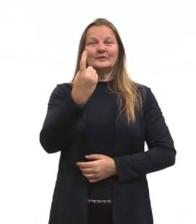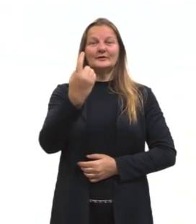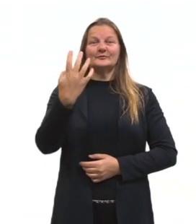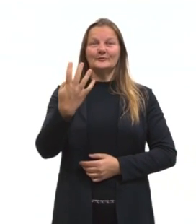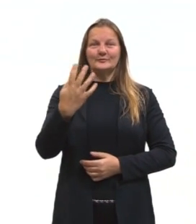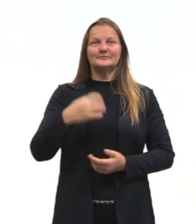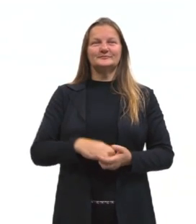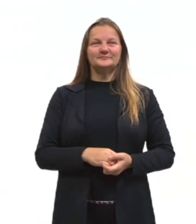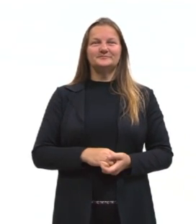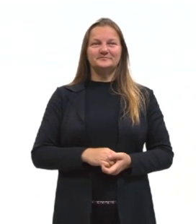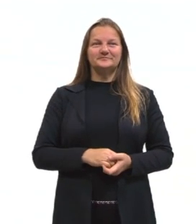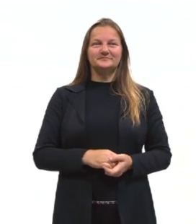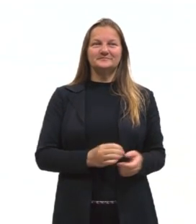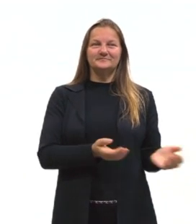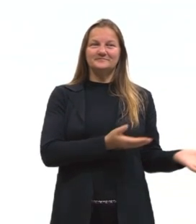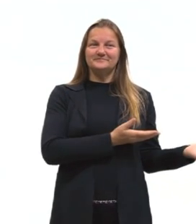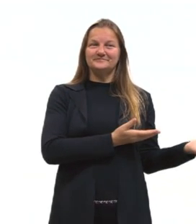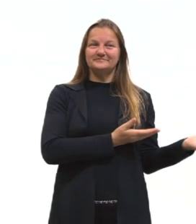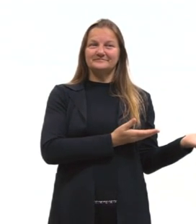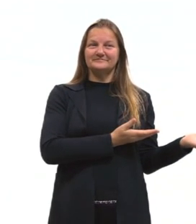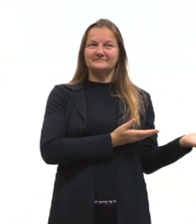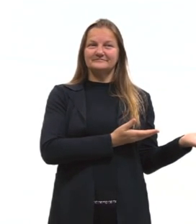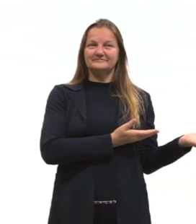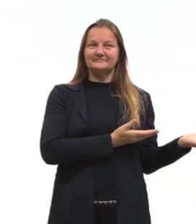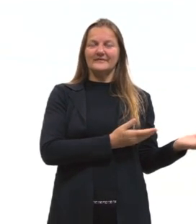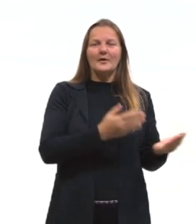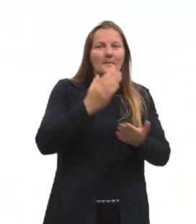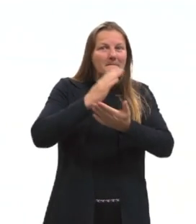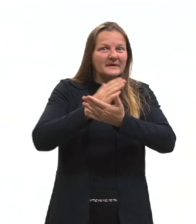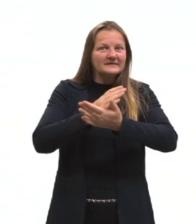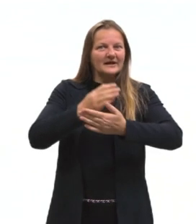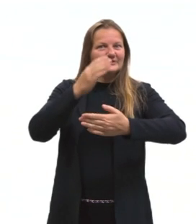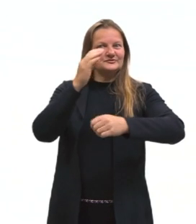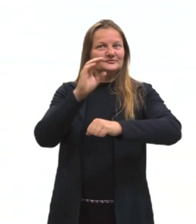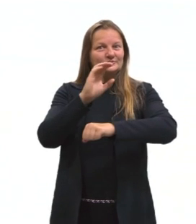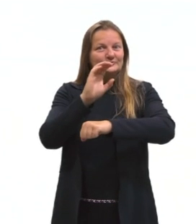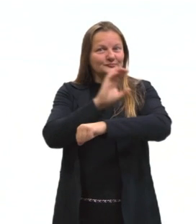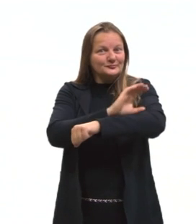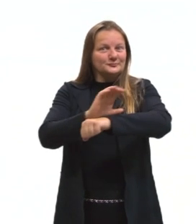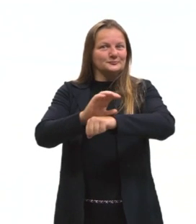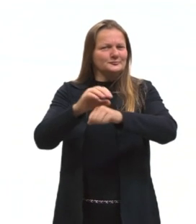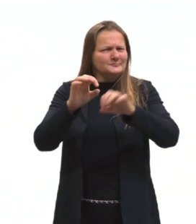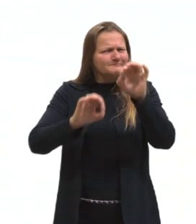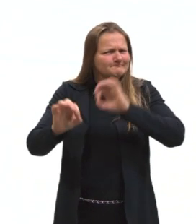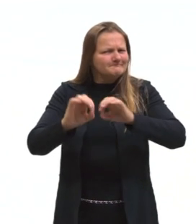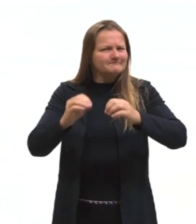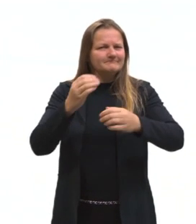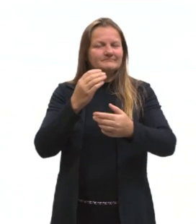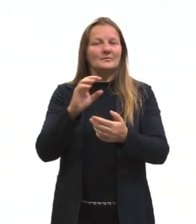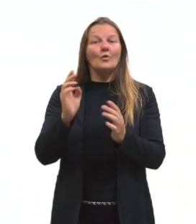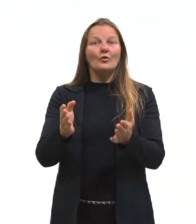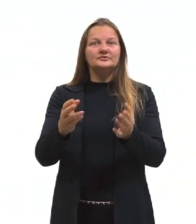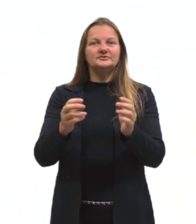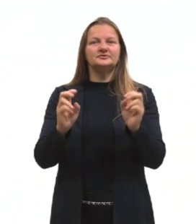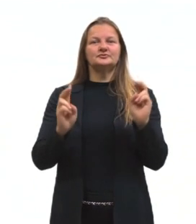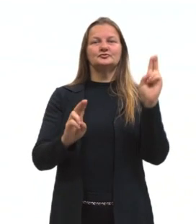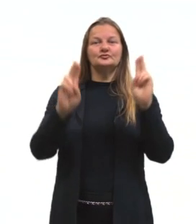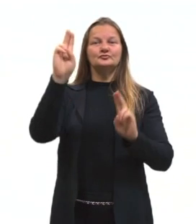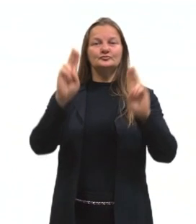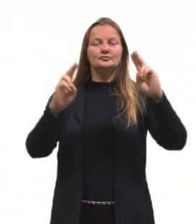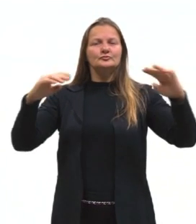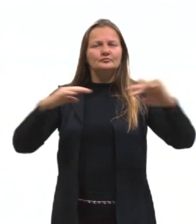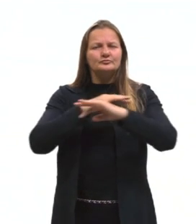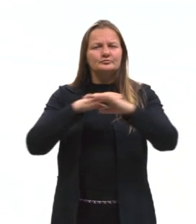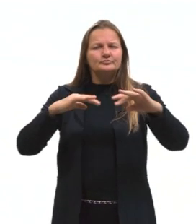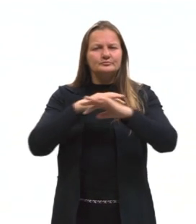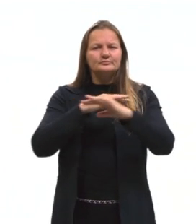estamos chegando aí na aula 14, na metade do nosso curso, e aí o nós vamos ver hoje? Urbanização, tá, gurizada?